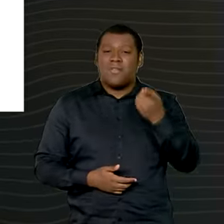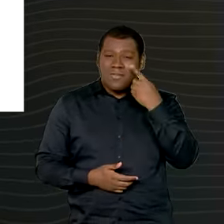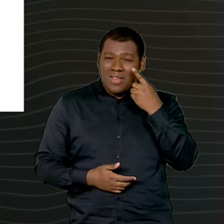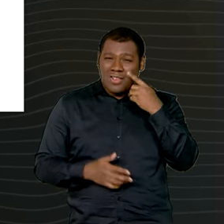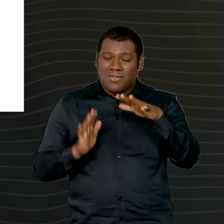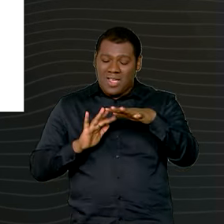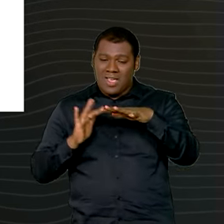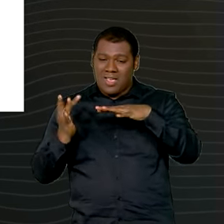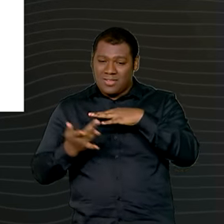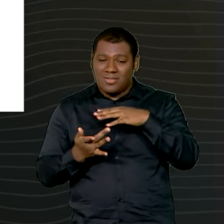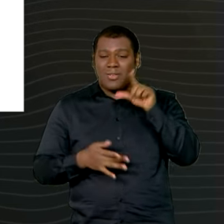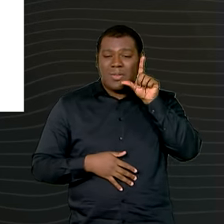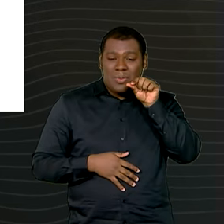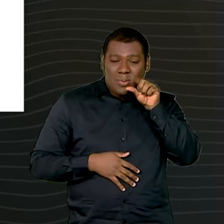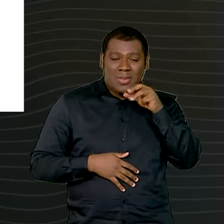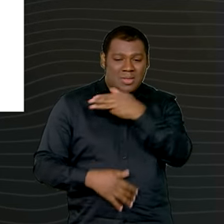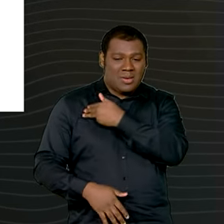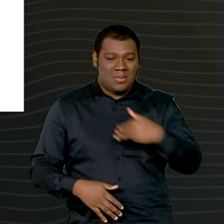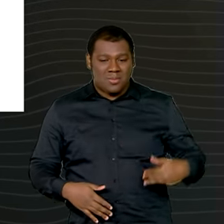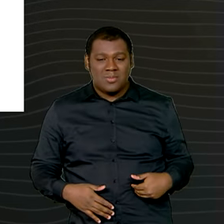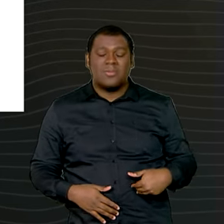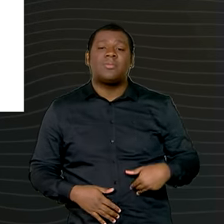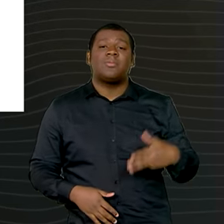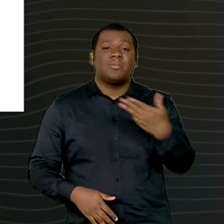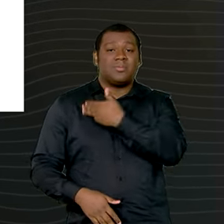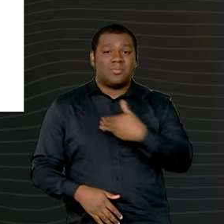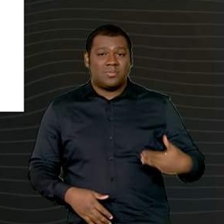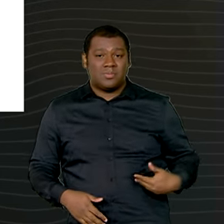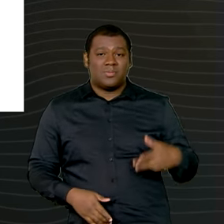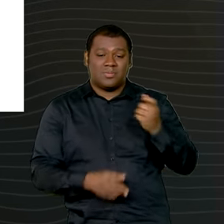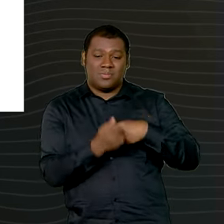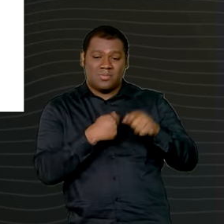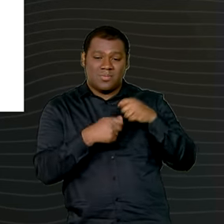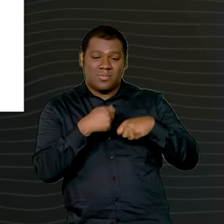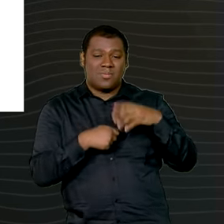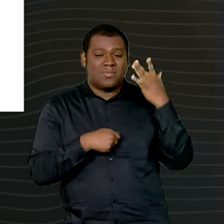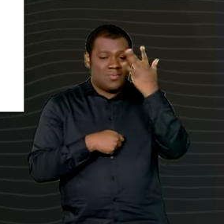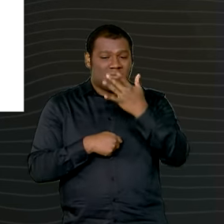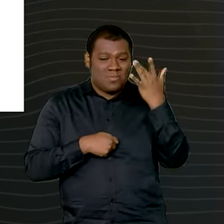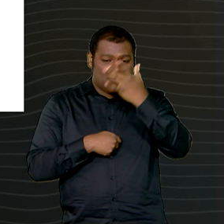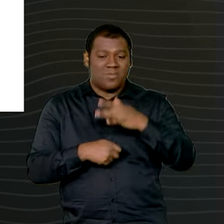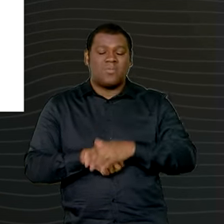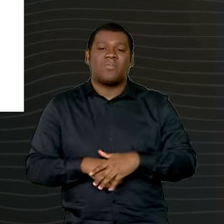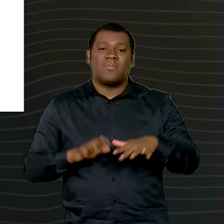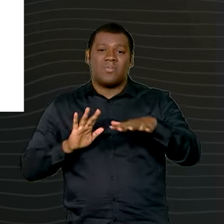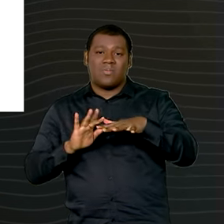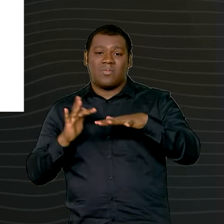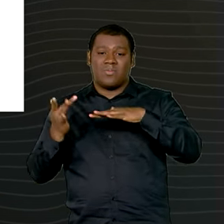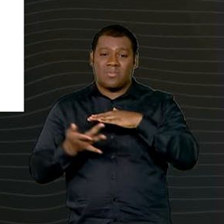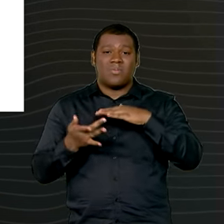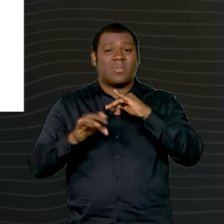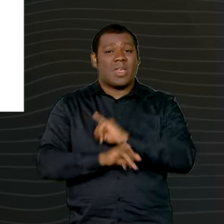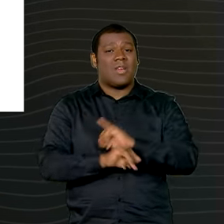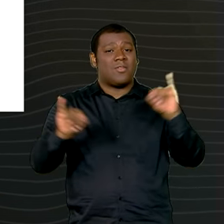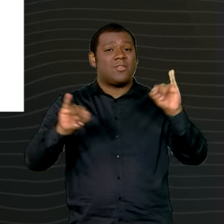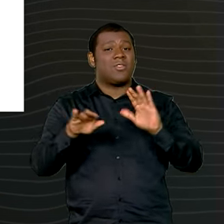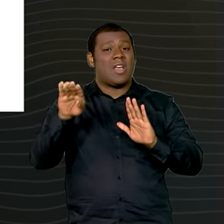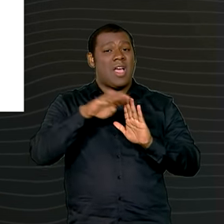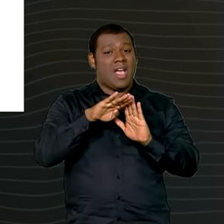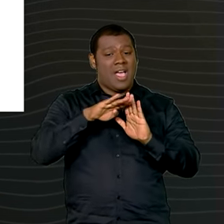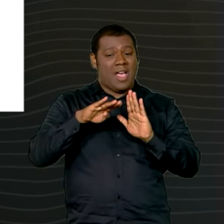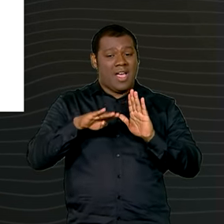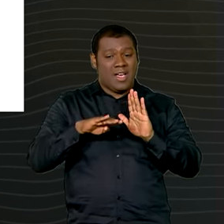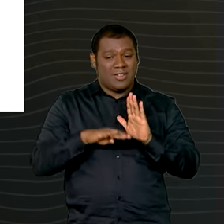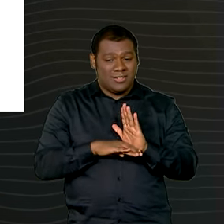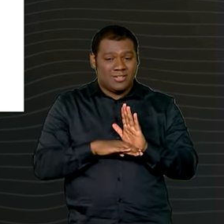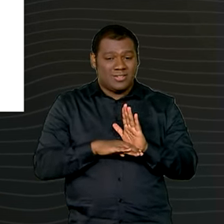dos ministros começando pelo ministro da fazenda Fernando Haddad que usou a internet para divulgar a agenda que cumpre